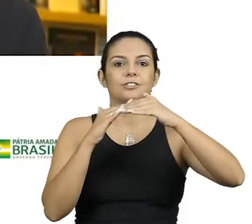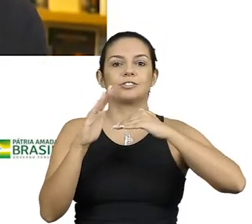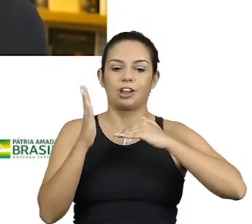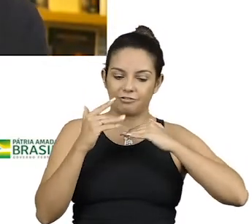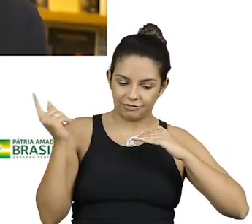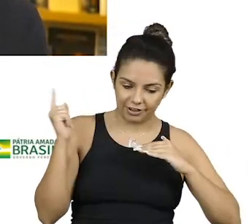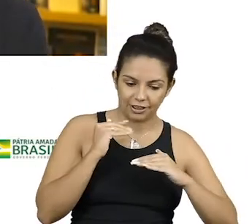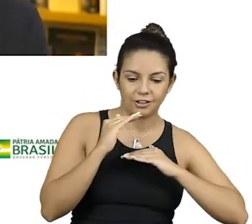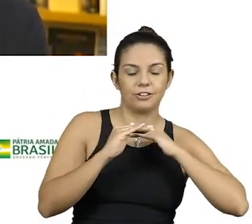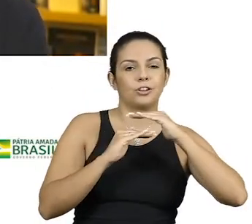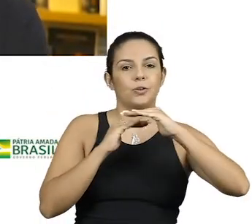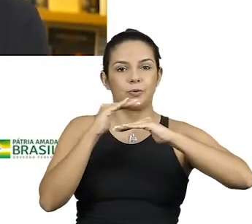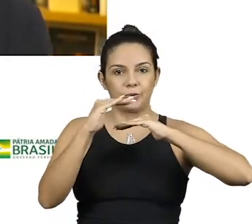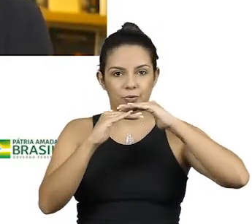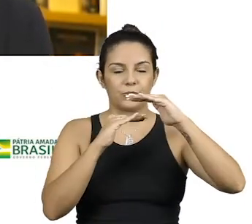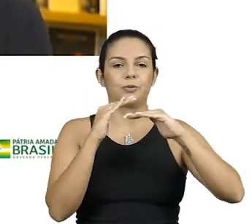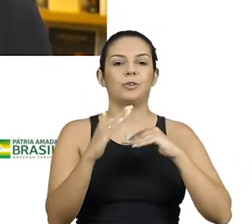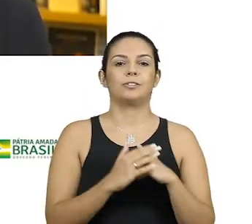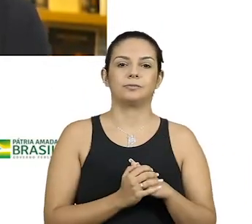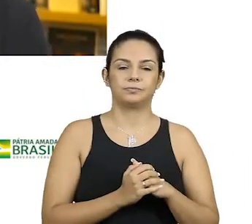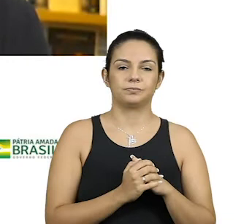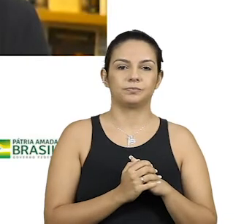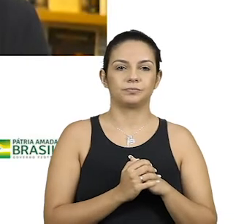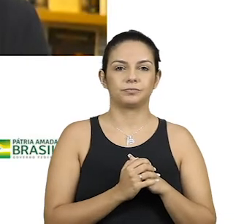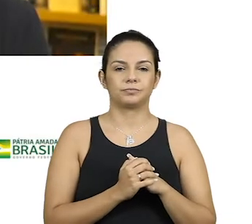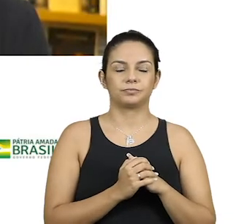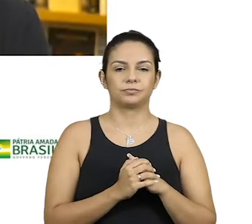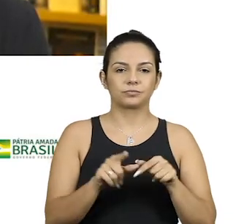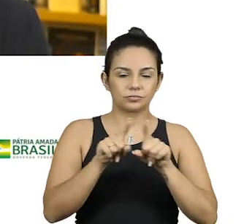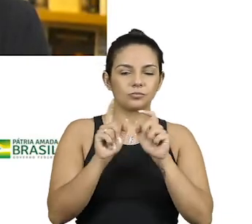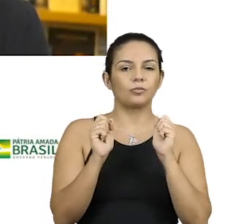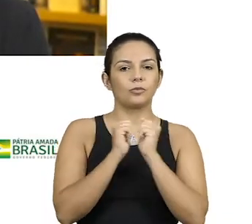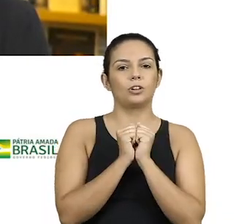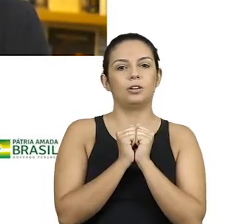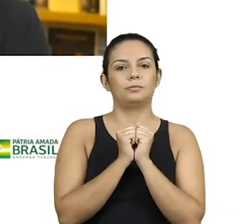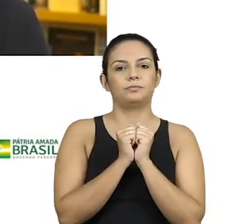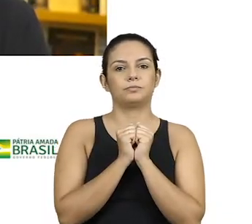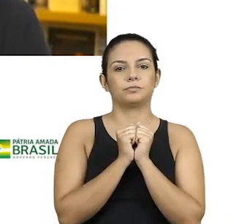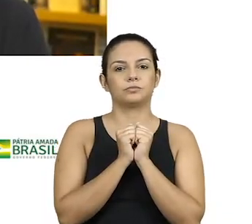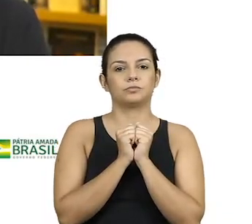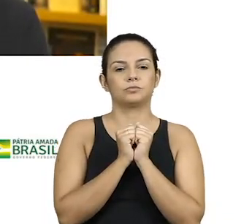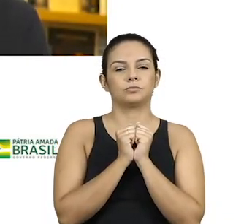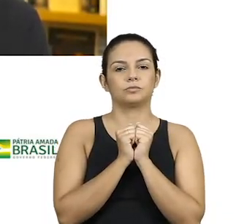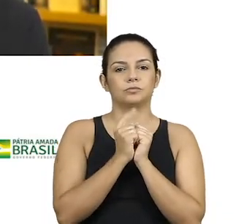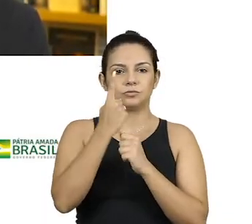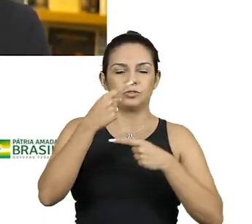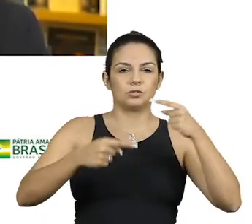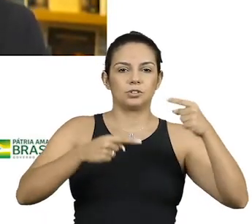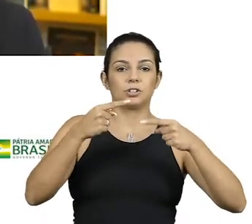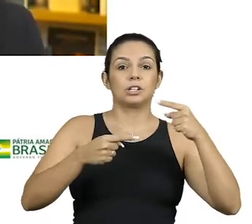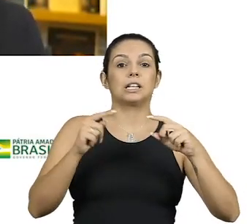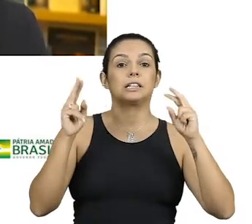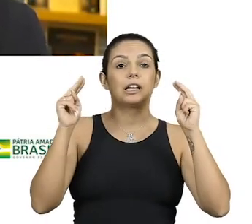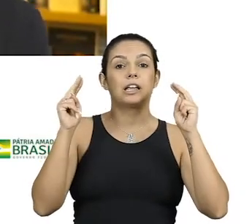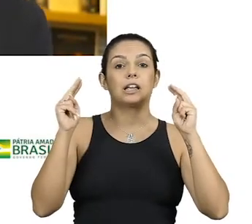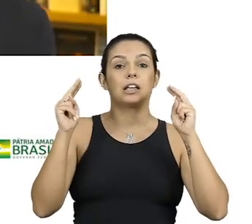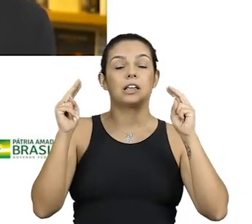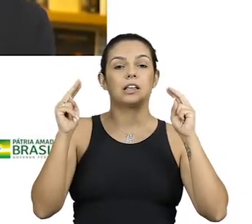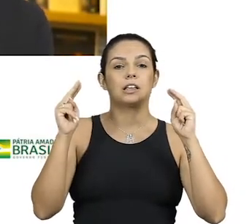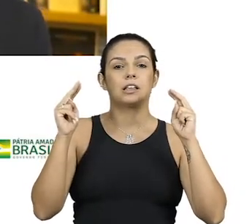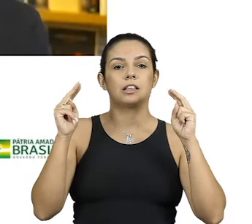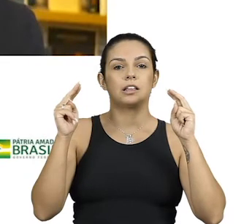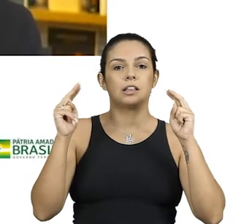vim, né? já vim vindo. E também, junto, e justamente, uma discussão sobre os